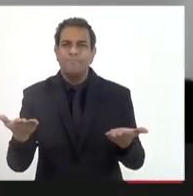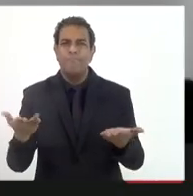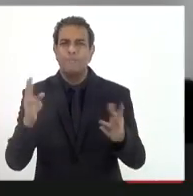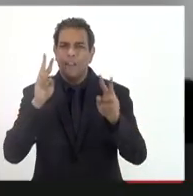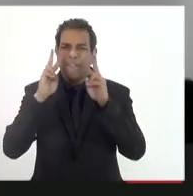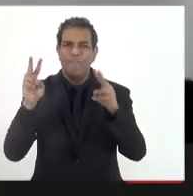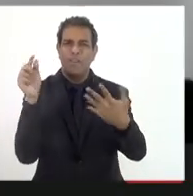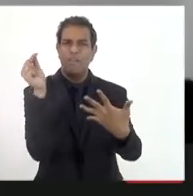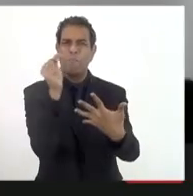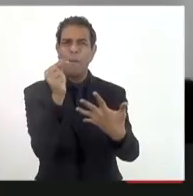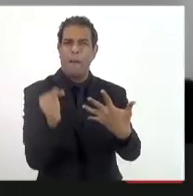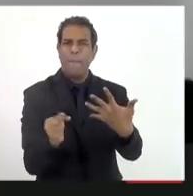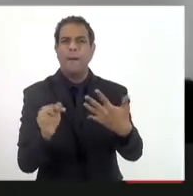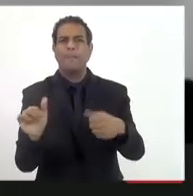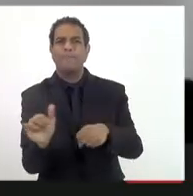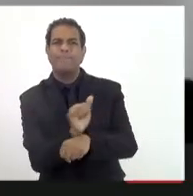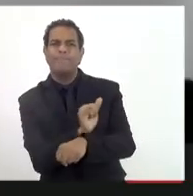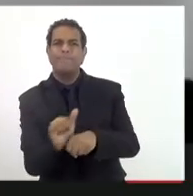observações